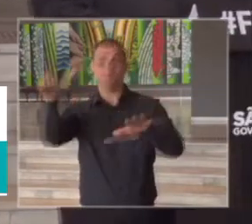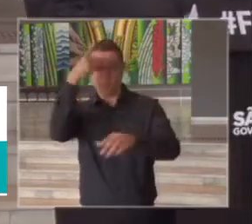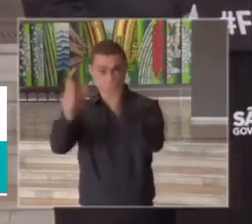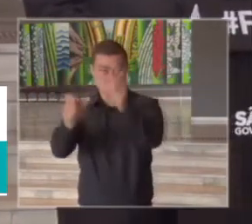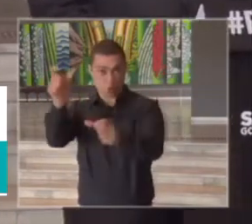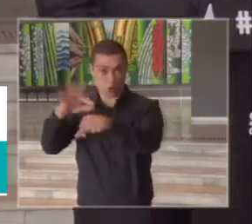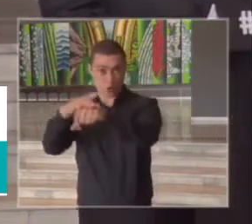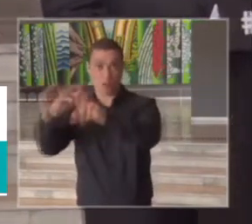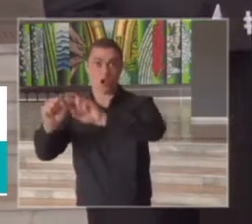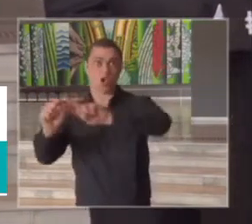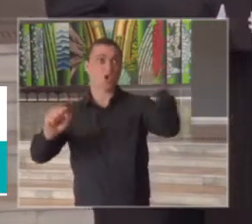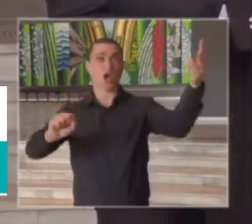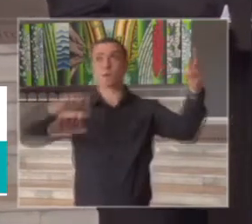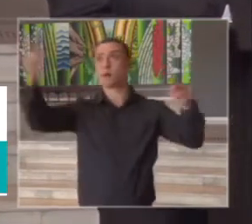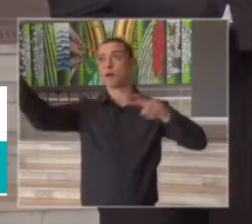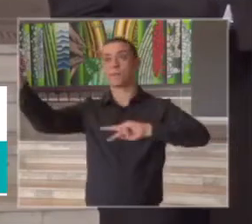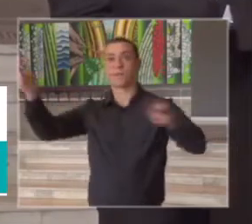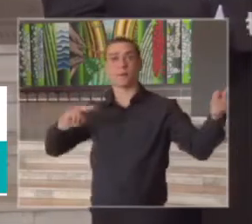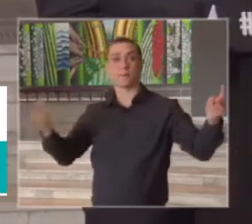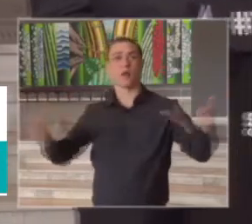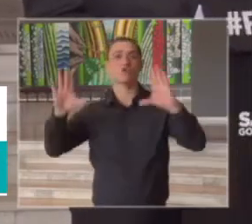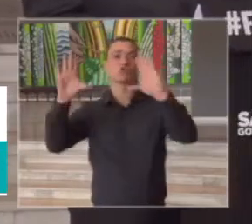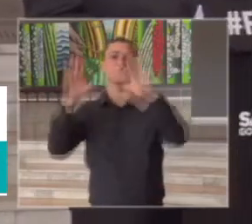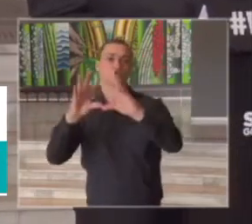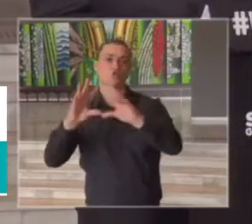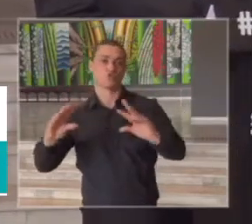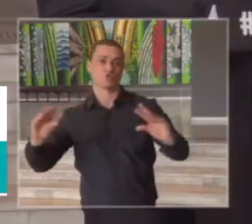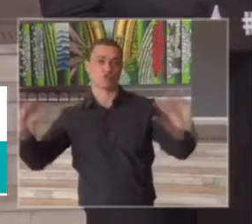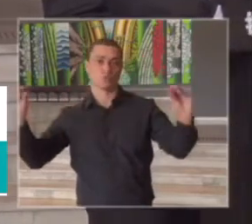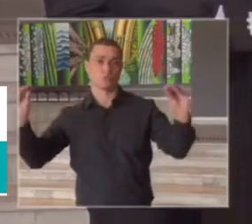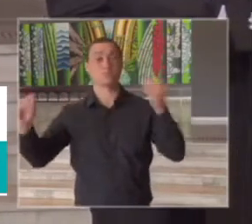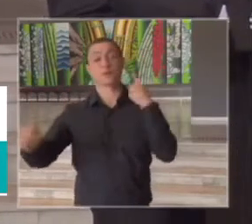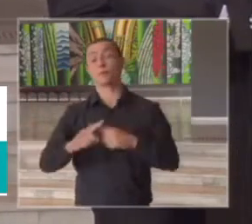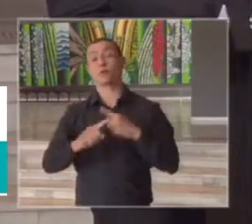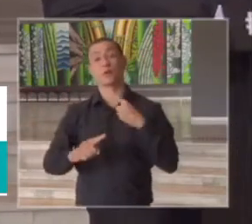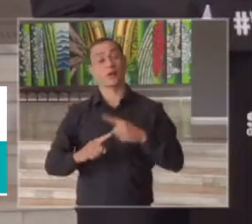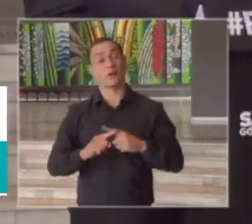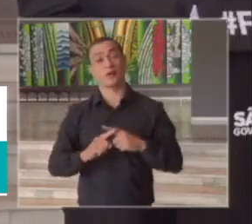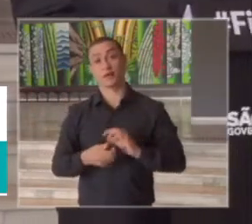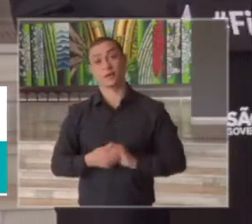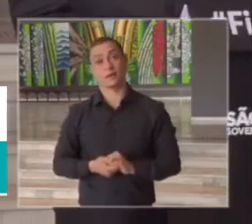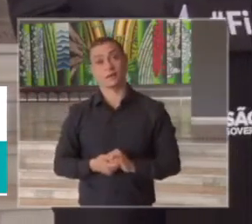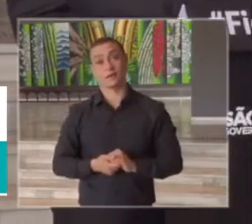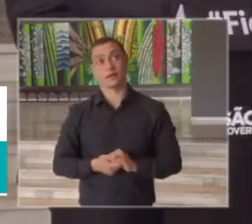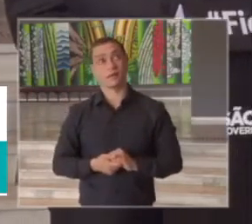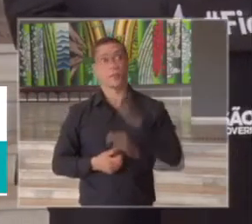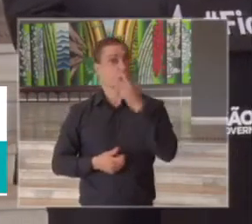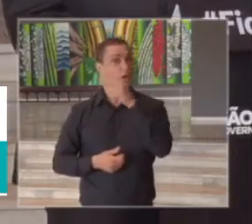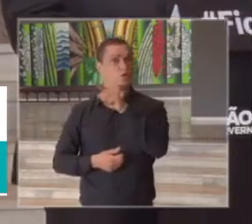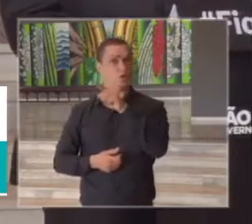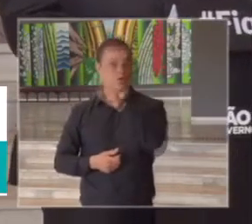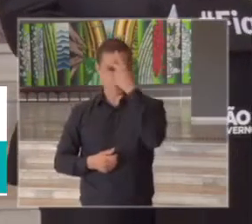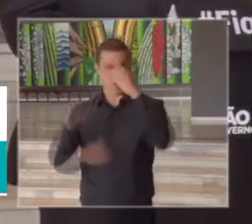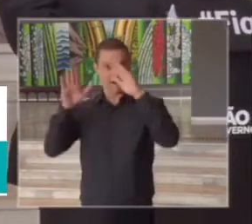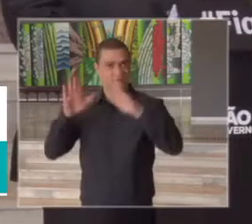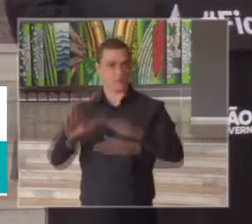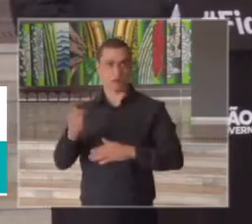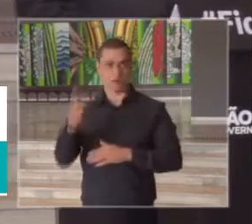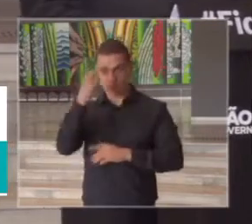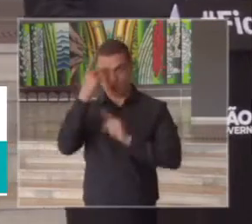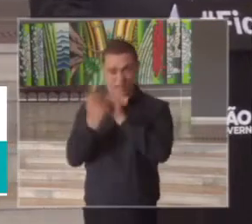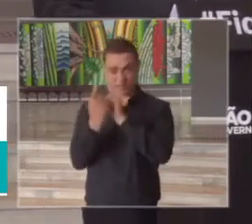pacientes para desafogar determinadas áreas porque não deve ficar paciente nenhum